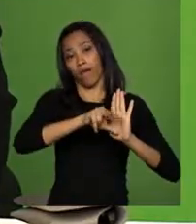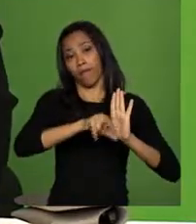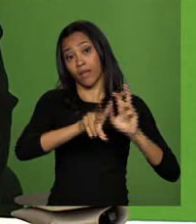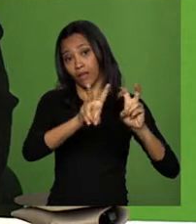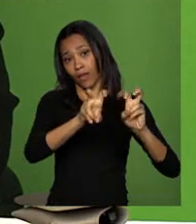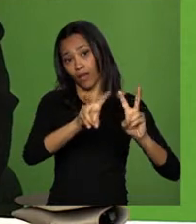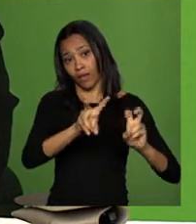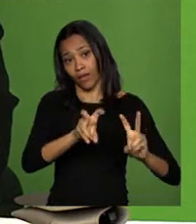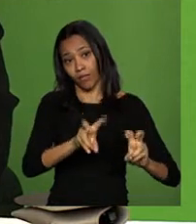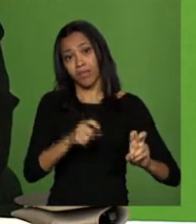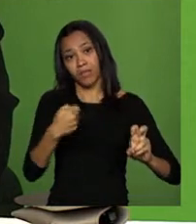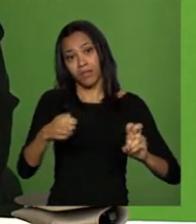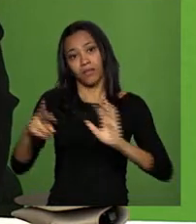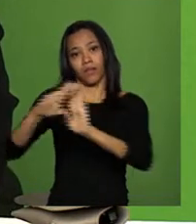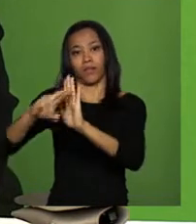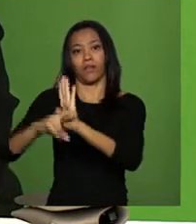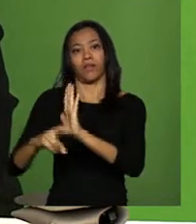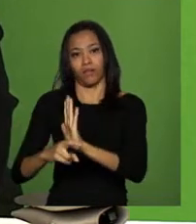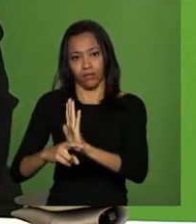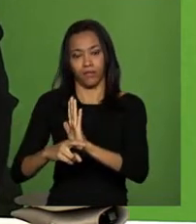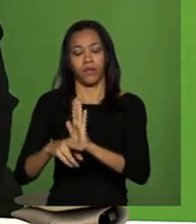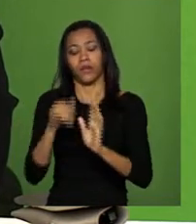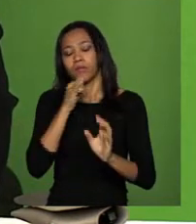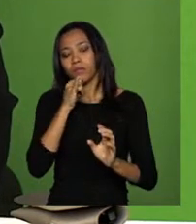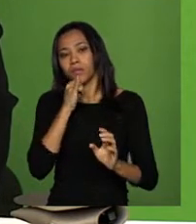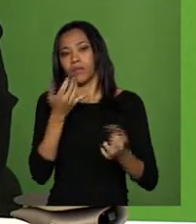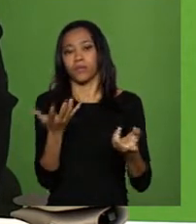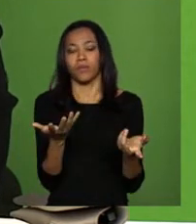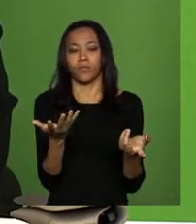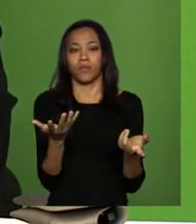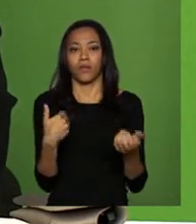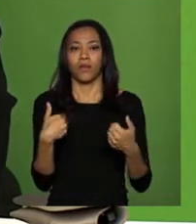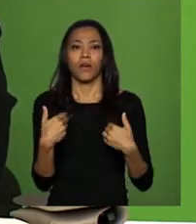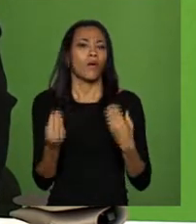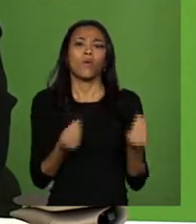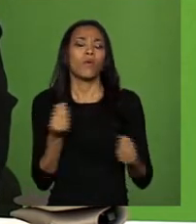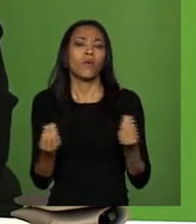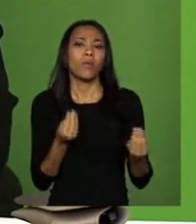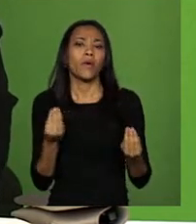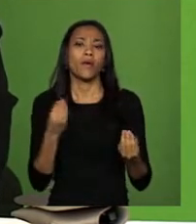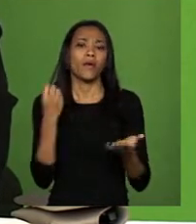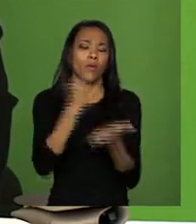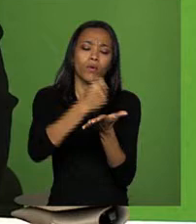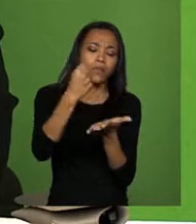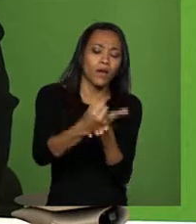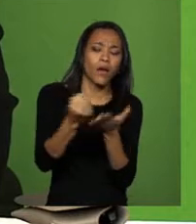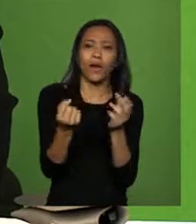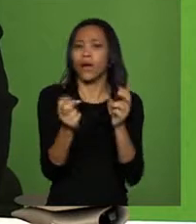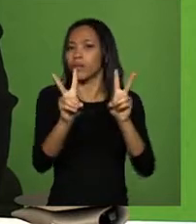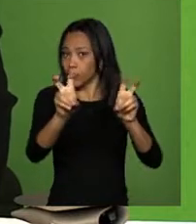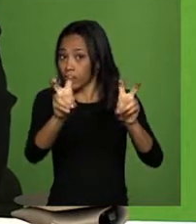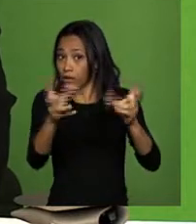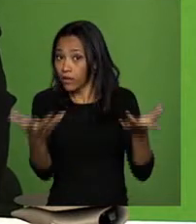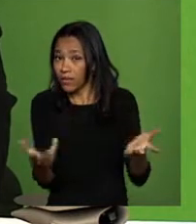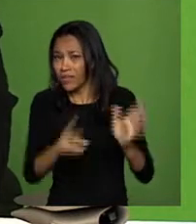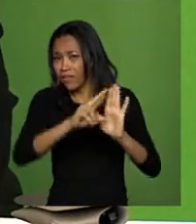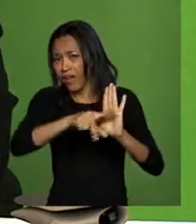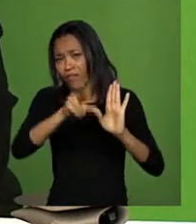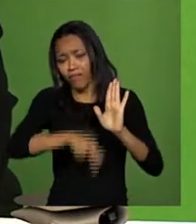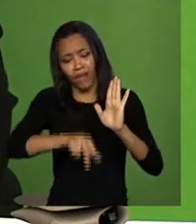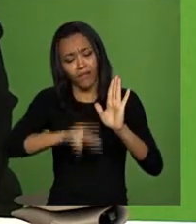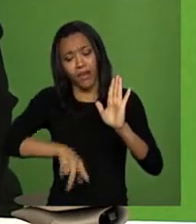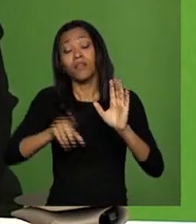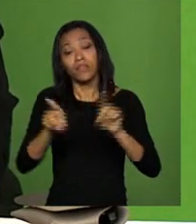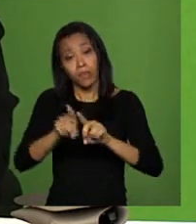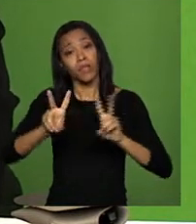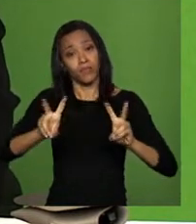regulamentados. A questão de participação, de como é que você faz os contratos, o tipo de plano setorial. Tem N coisas e fundos,